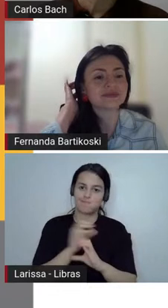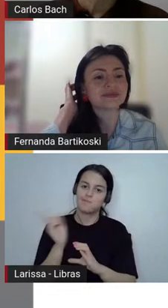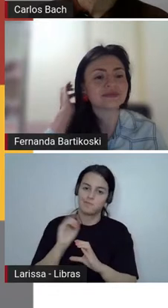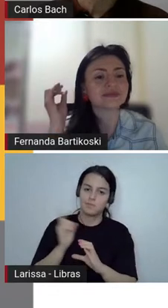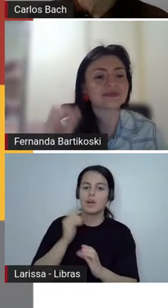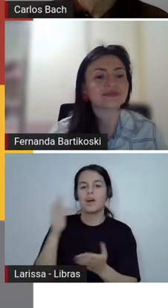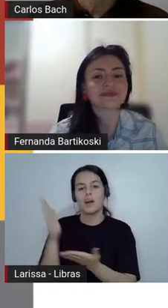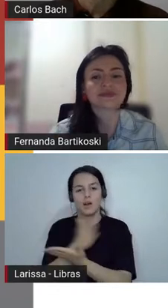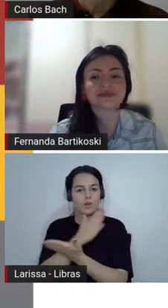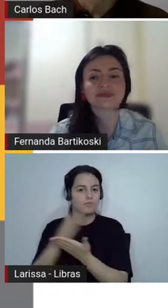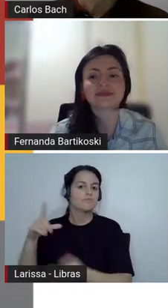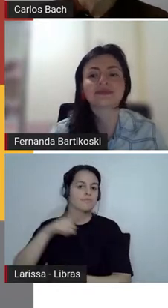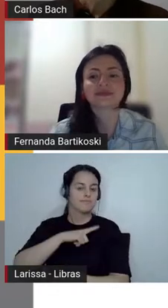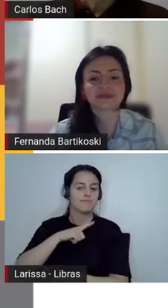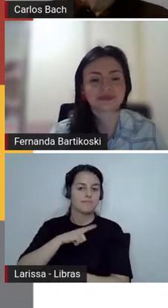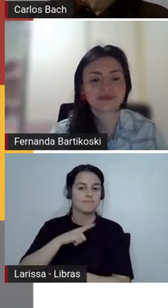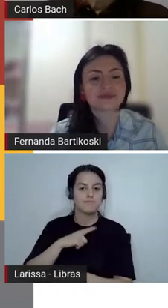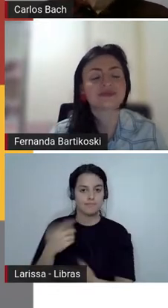fazendo com toda a escola.